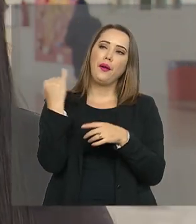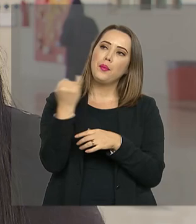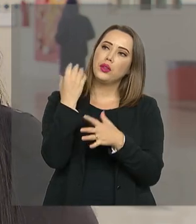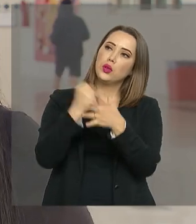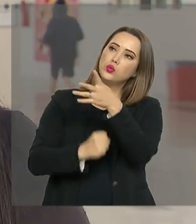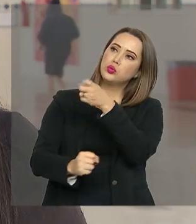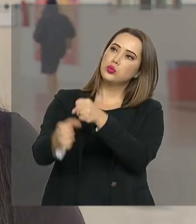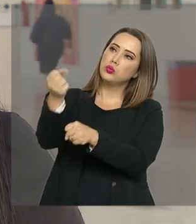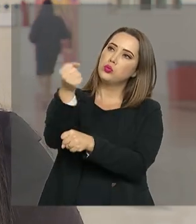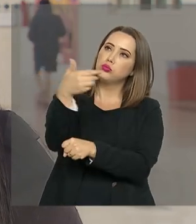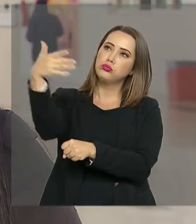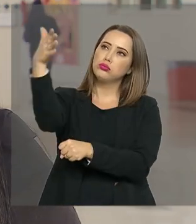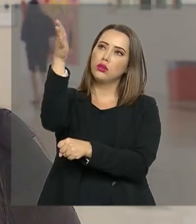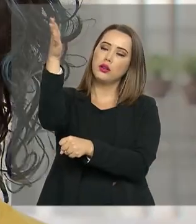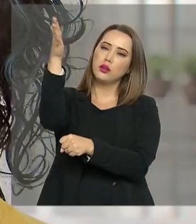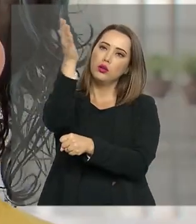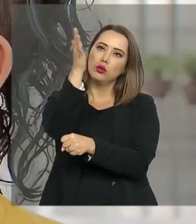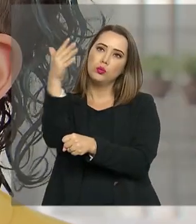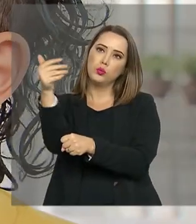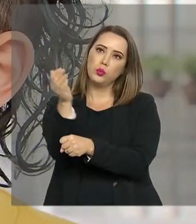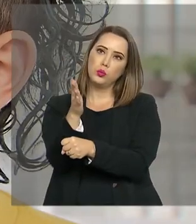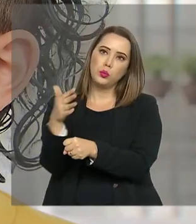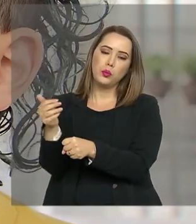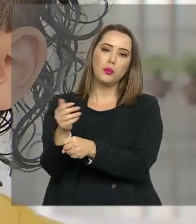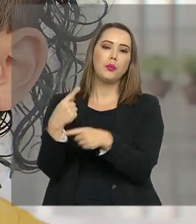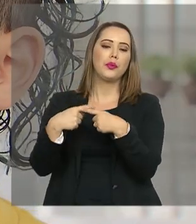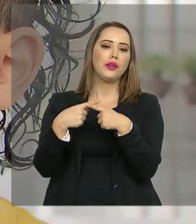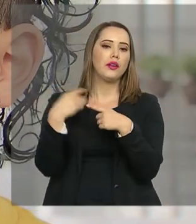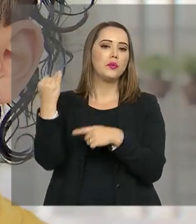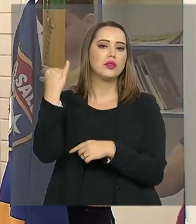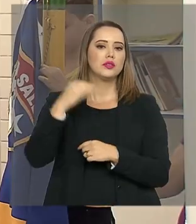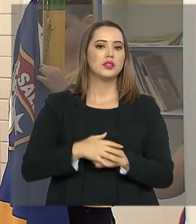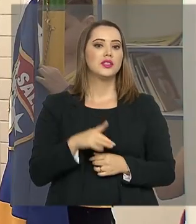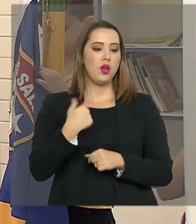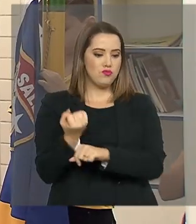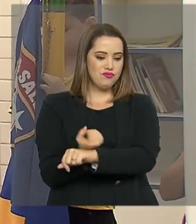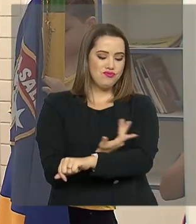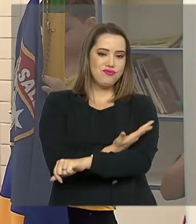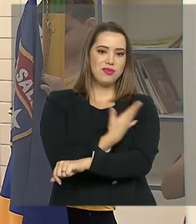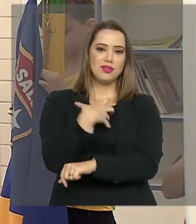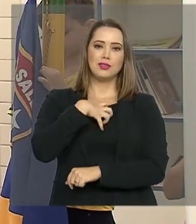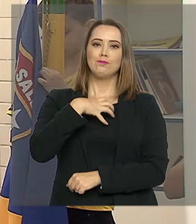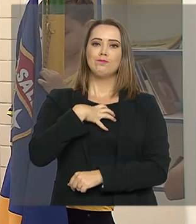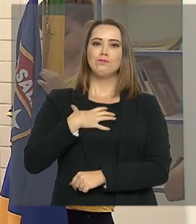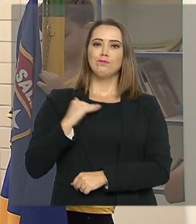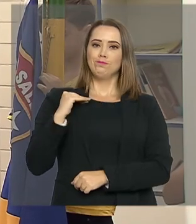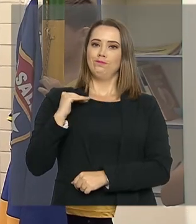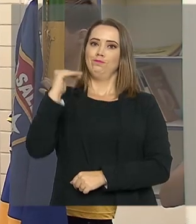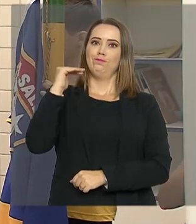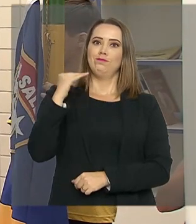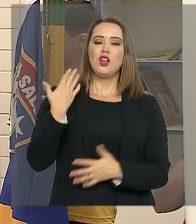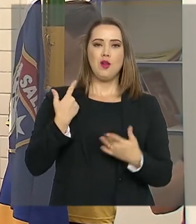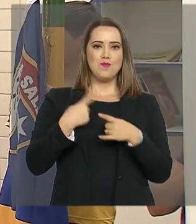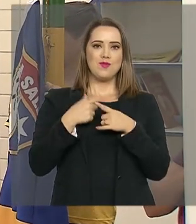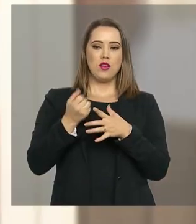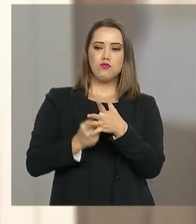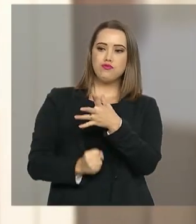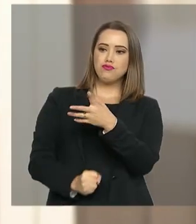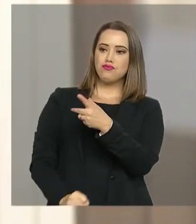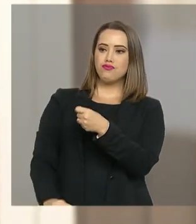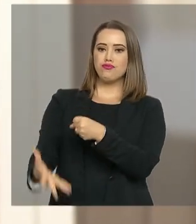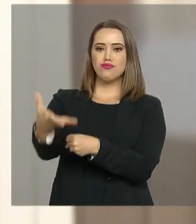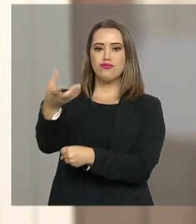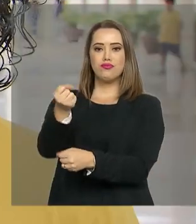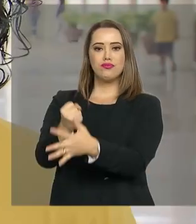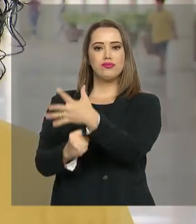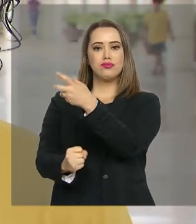arreamento da bandeira e dos símbolos nacionais. Lição que emocionou Sofia, que se sentiu honrada em fazer o hasteamento desse